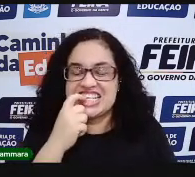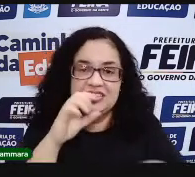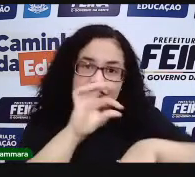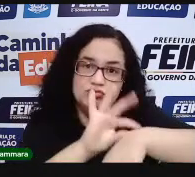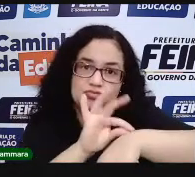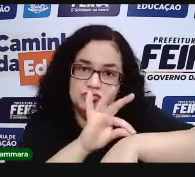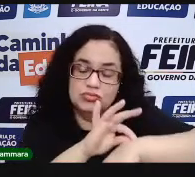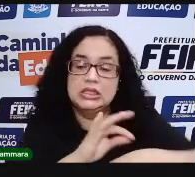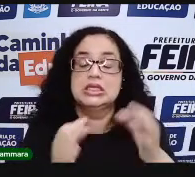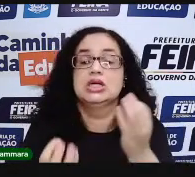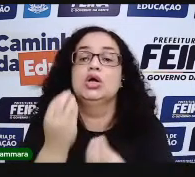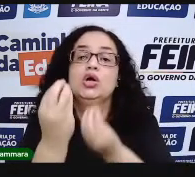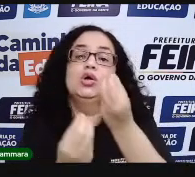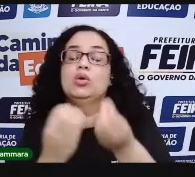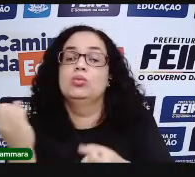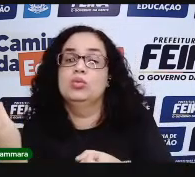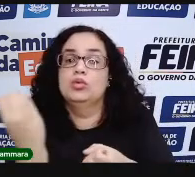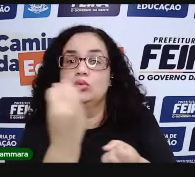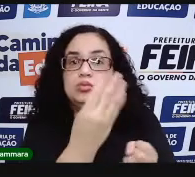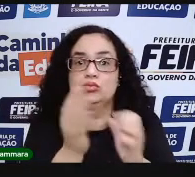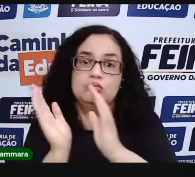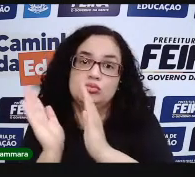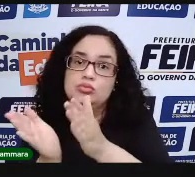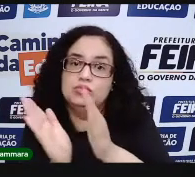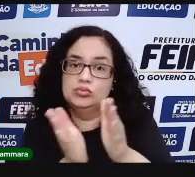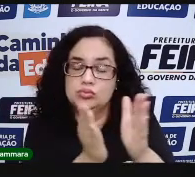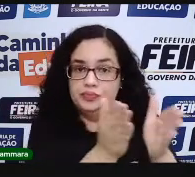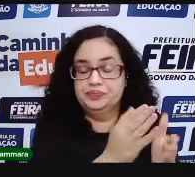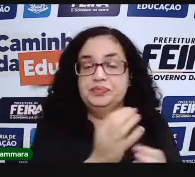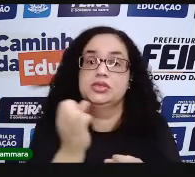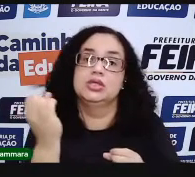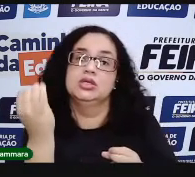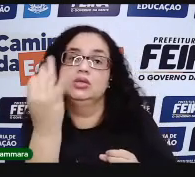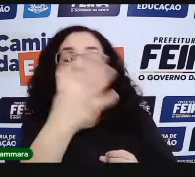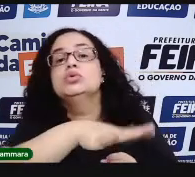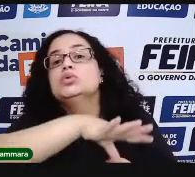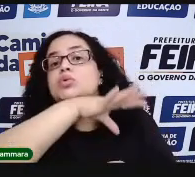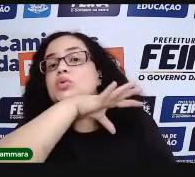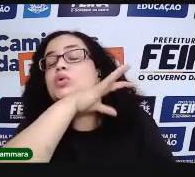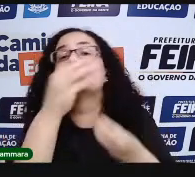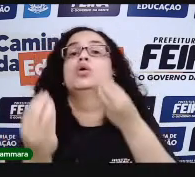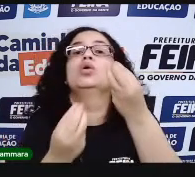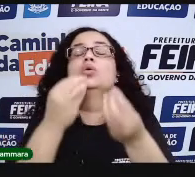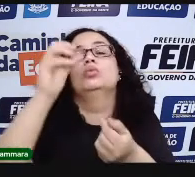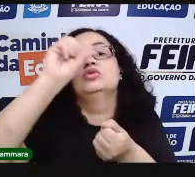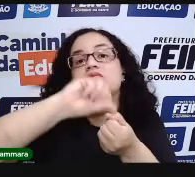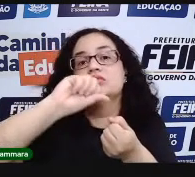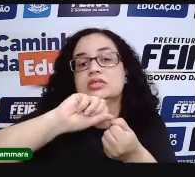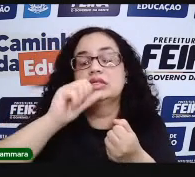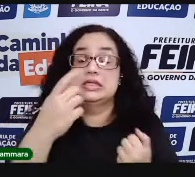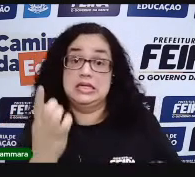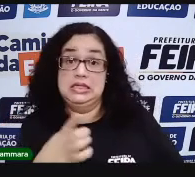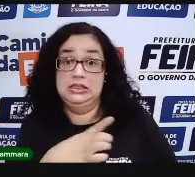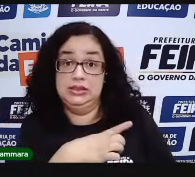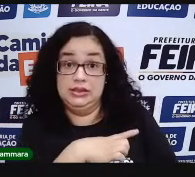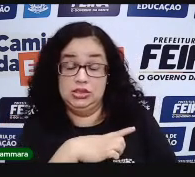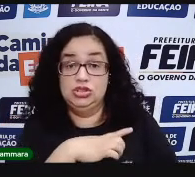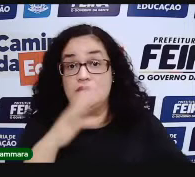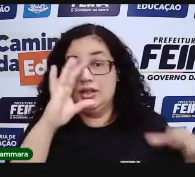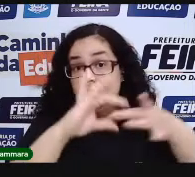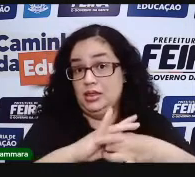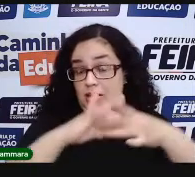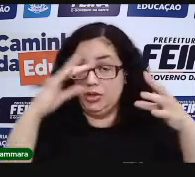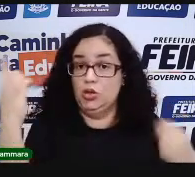Então, o homem começou a utilizar essas formas de controlar a quantidade de animais. Como é que ele fazia se ele